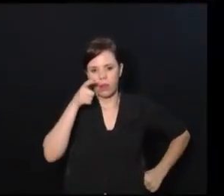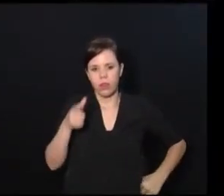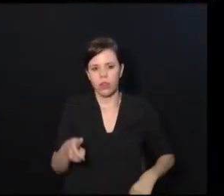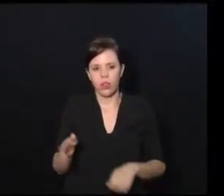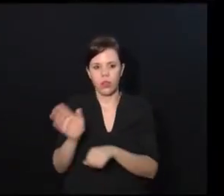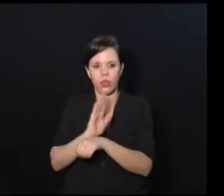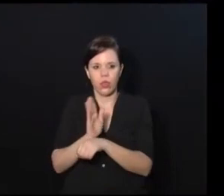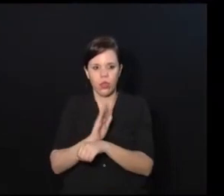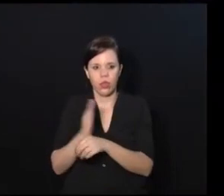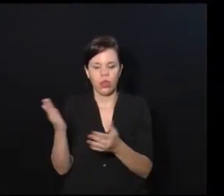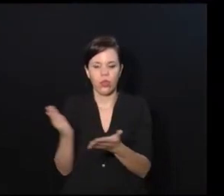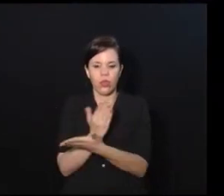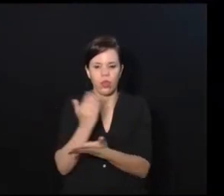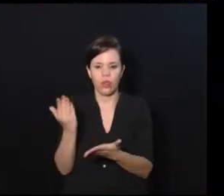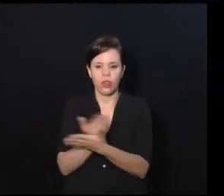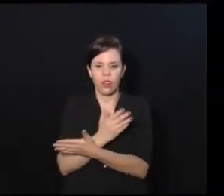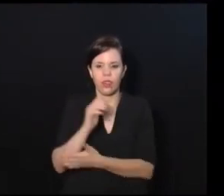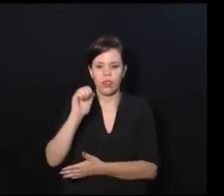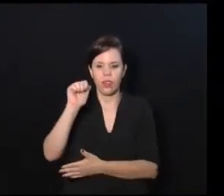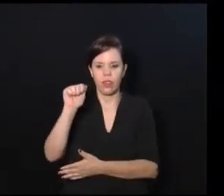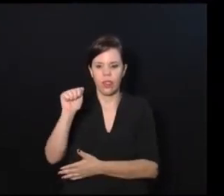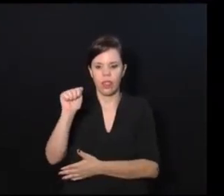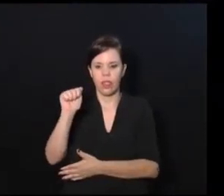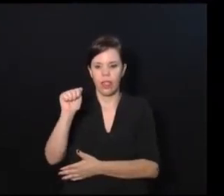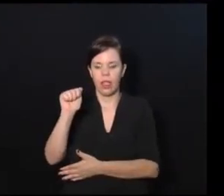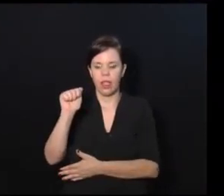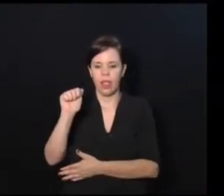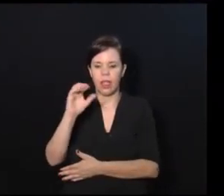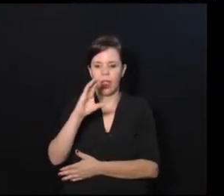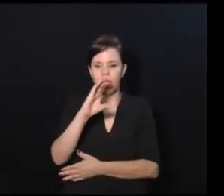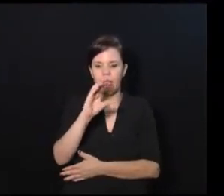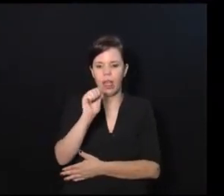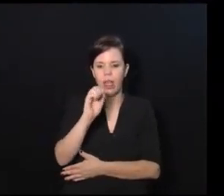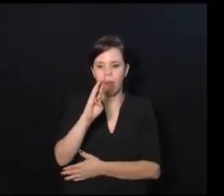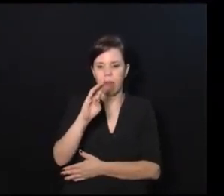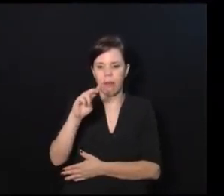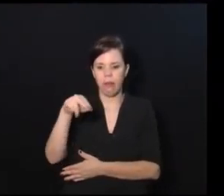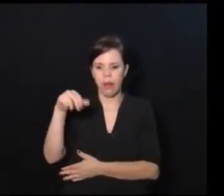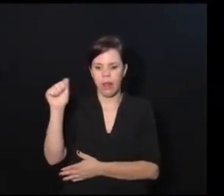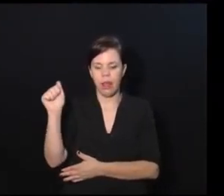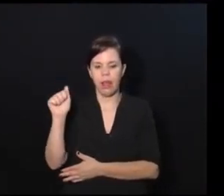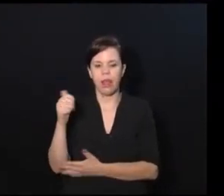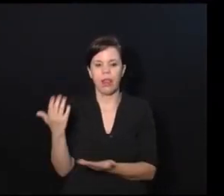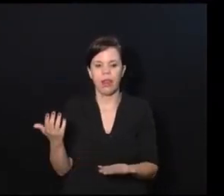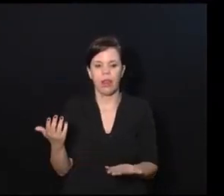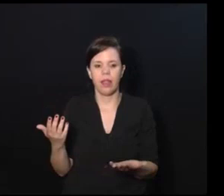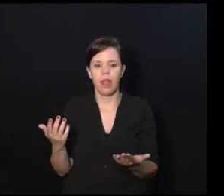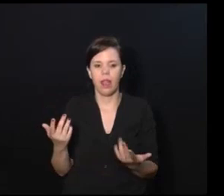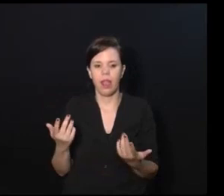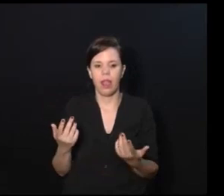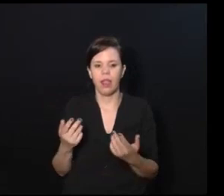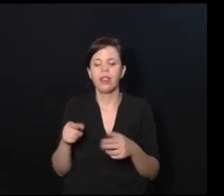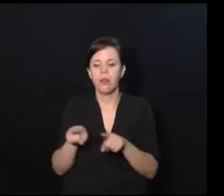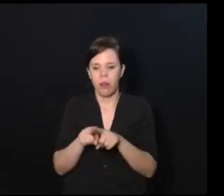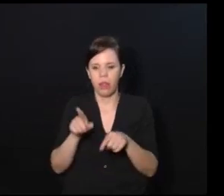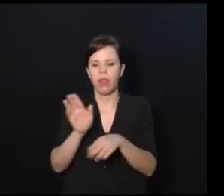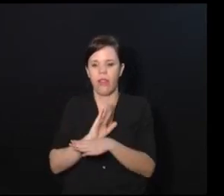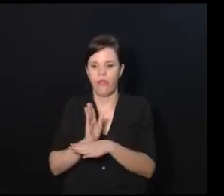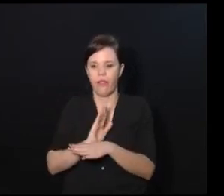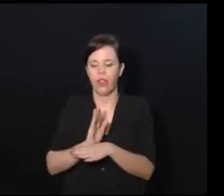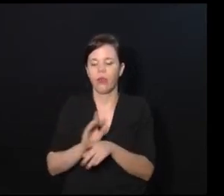filme e um livro muito legal chamado A Cabana. Ele fala dessas experiências com Deus, é um vídeo muito legal,